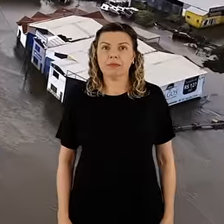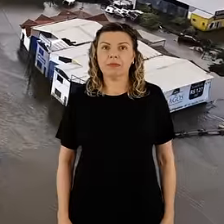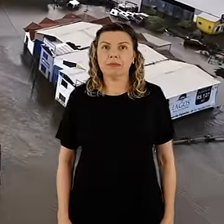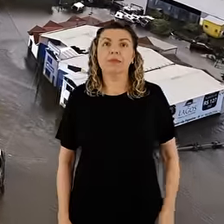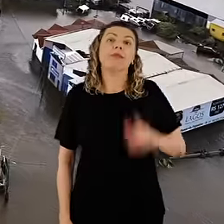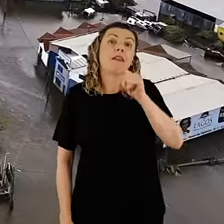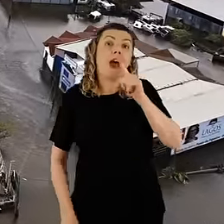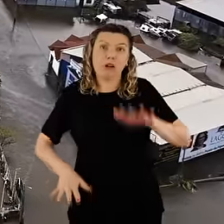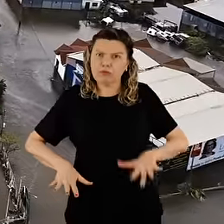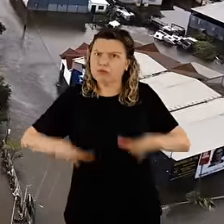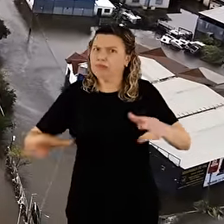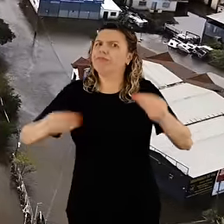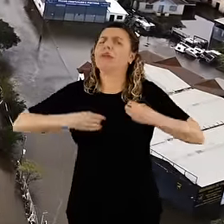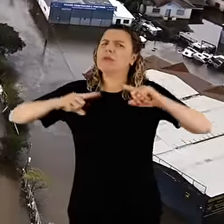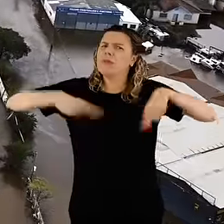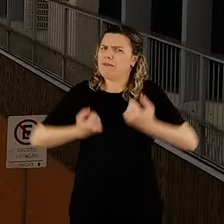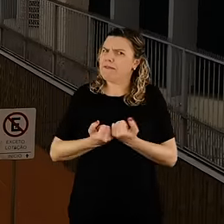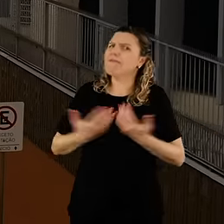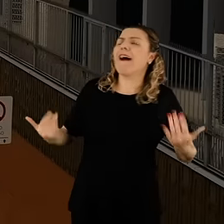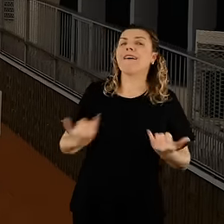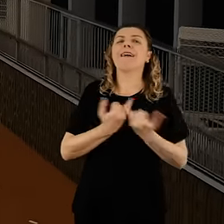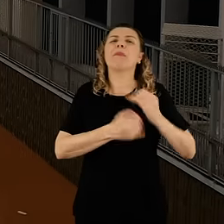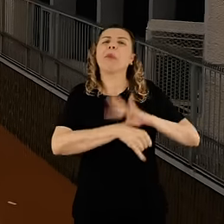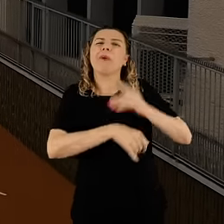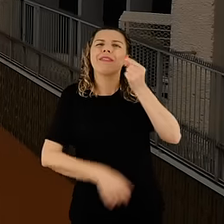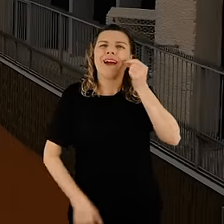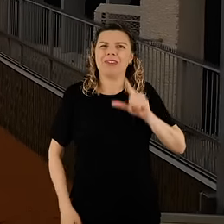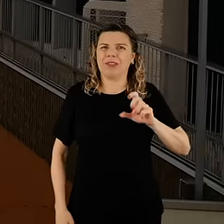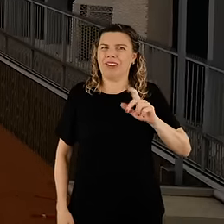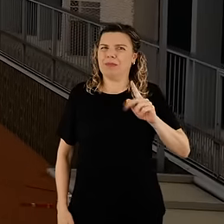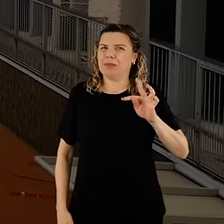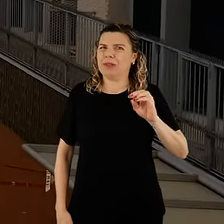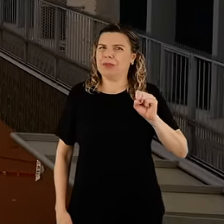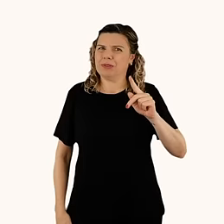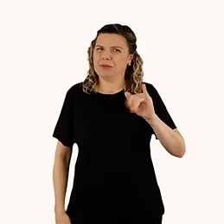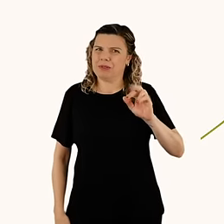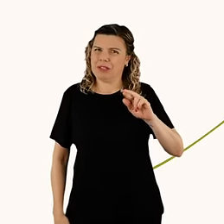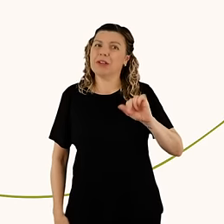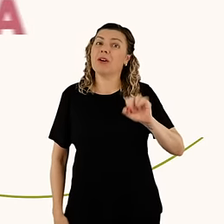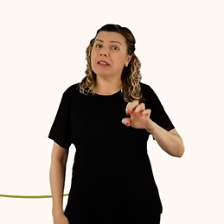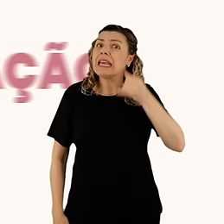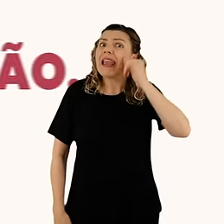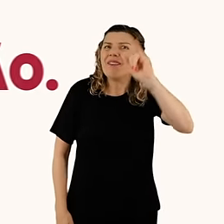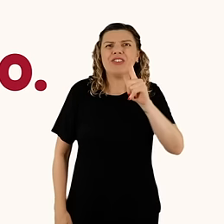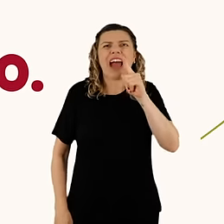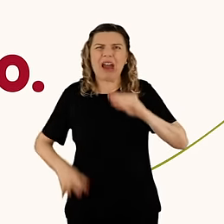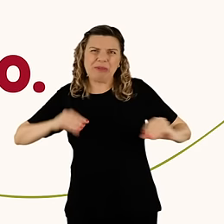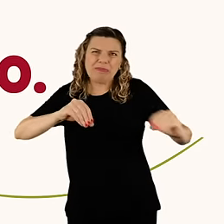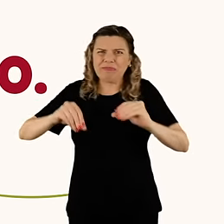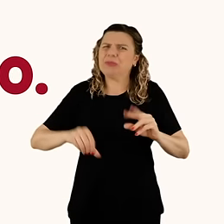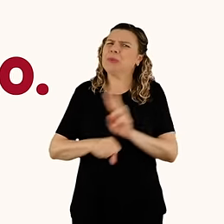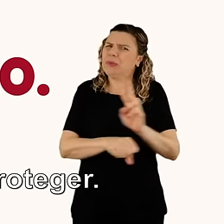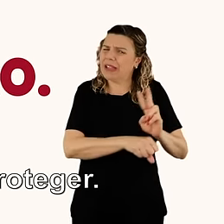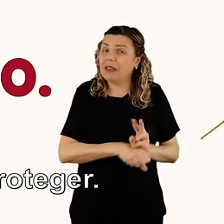A inundação nos trouxe muitos desafios. A leptospirose é um deles. Evite contato com a água